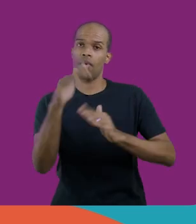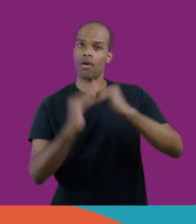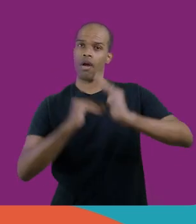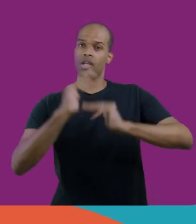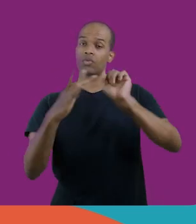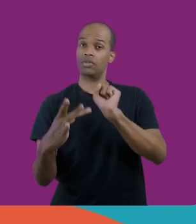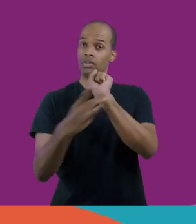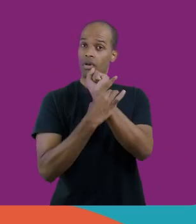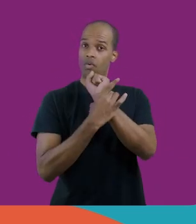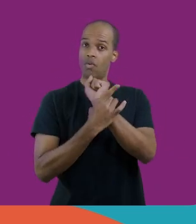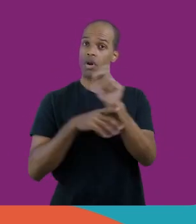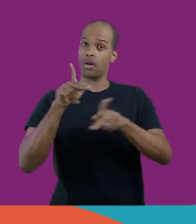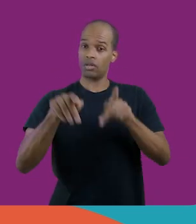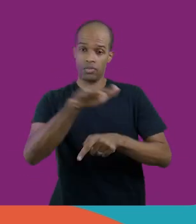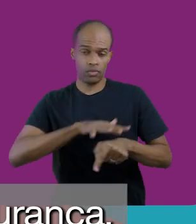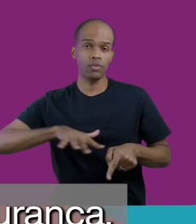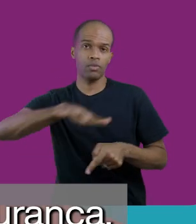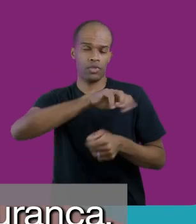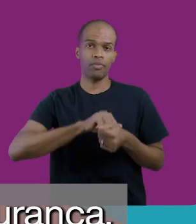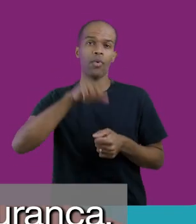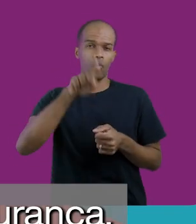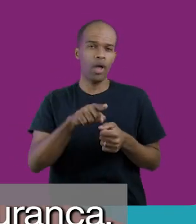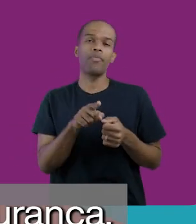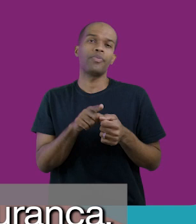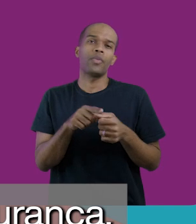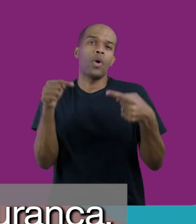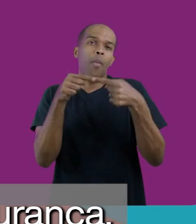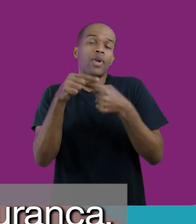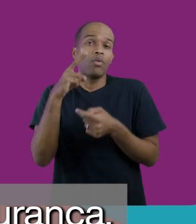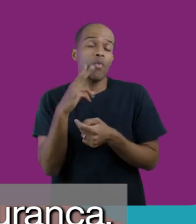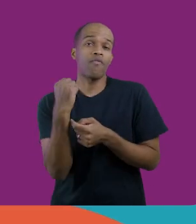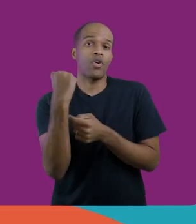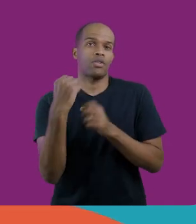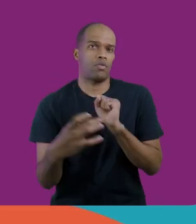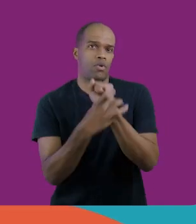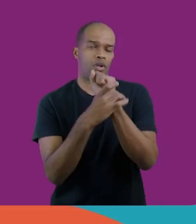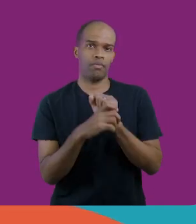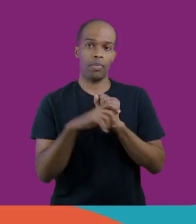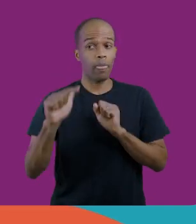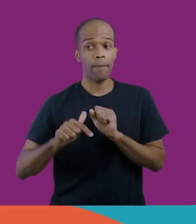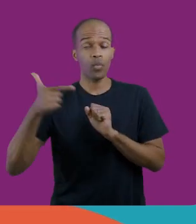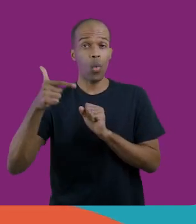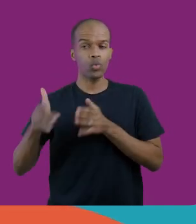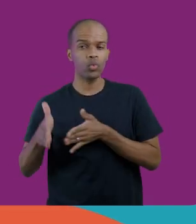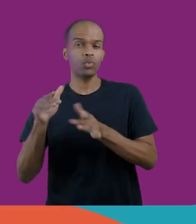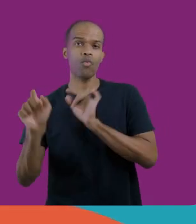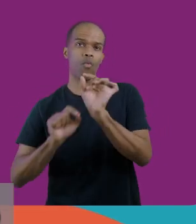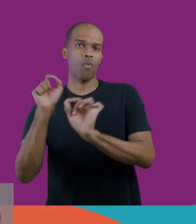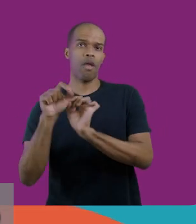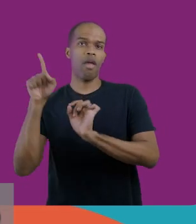para as ações de segurança pública, estrito senso, então algo que tem a ver com as forças de segurança, mas tem um outro braço,